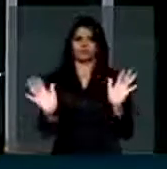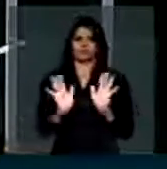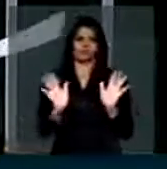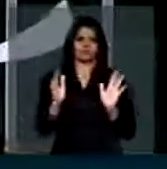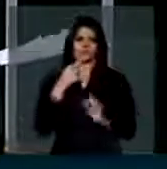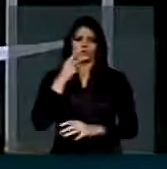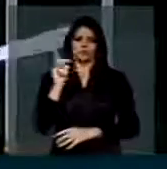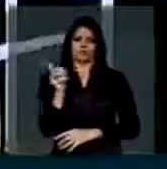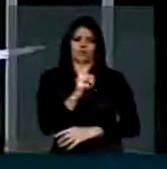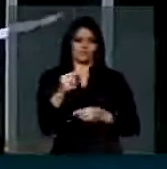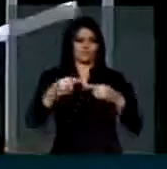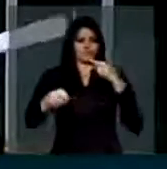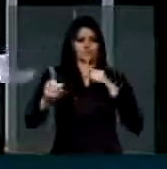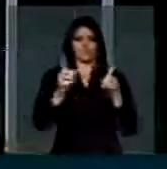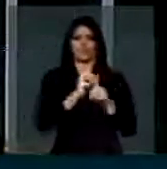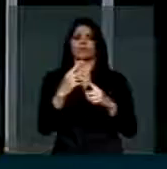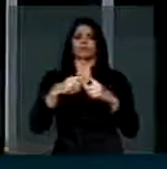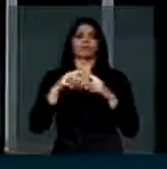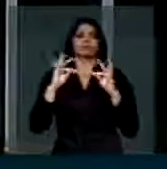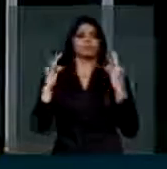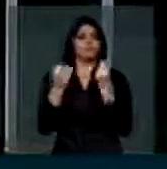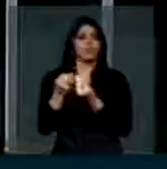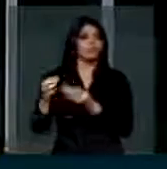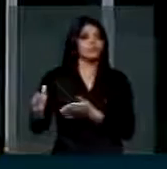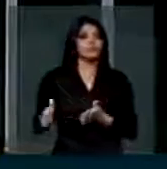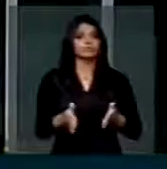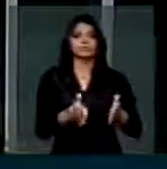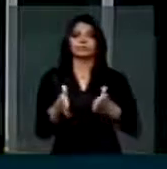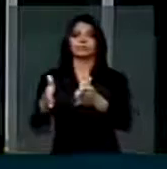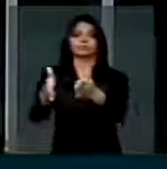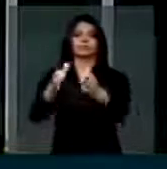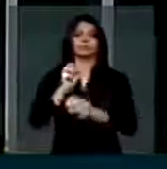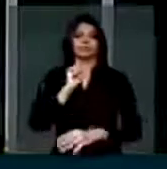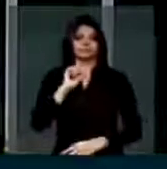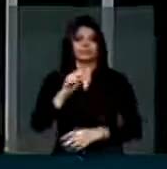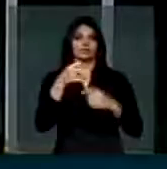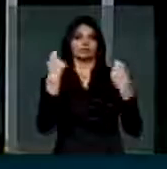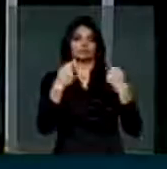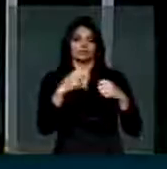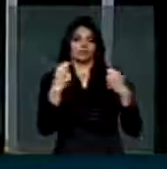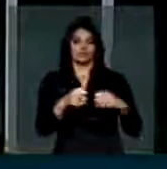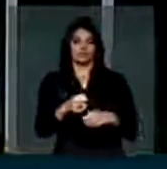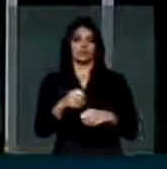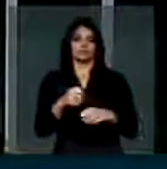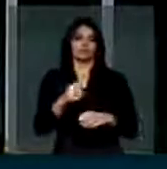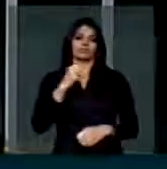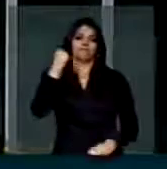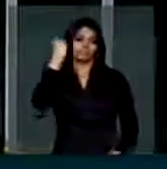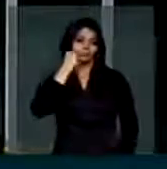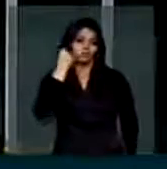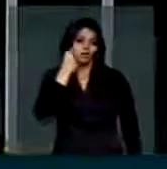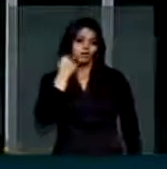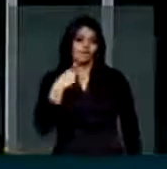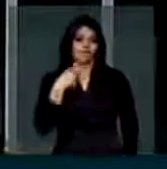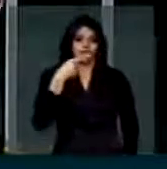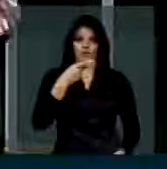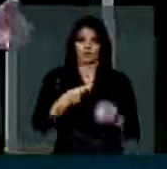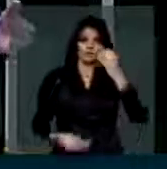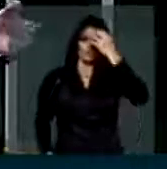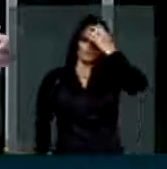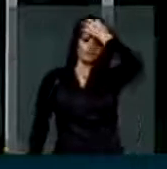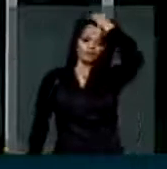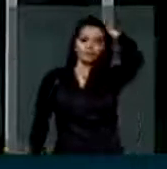Eu disse, ah, não, eu sou contra de vir em todas as estradas, mas se, se é esse o necessário, e o senador ainda alegou, não,